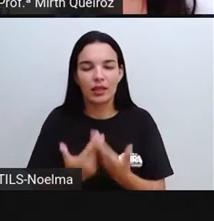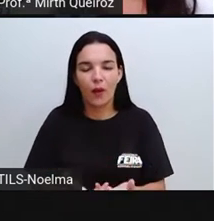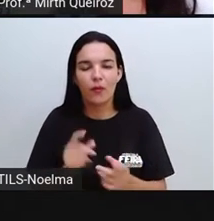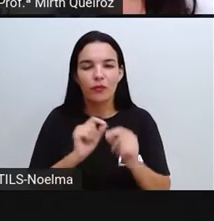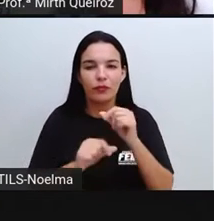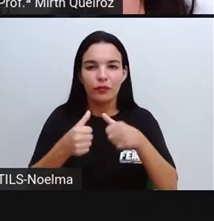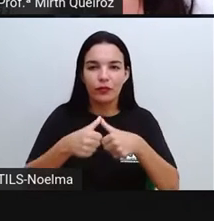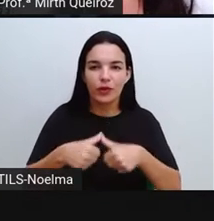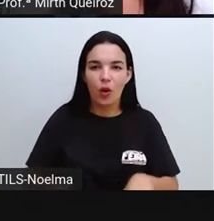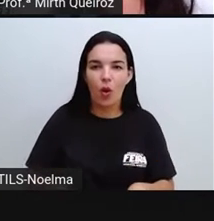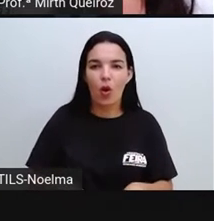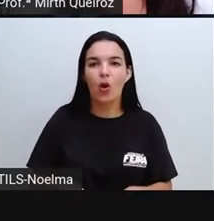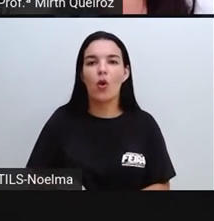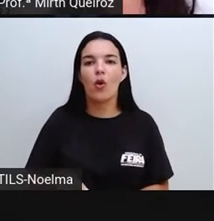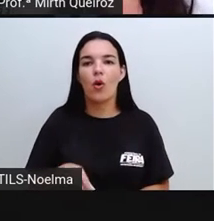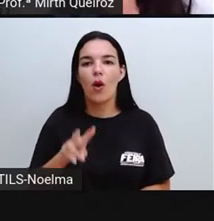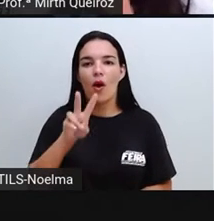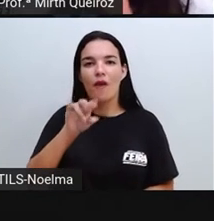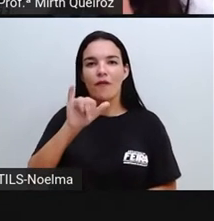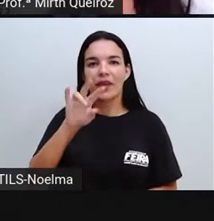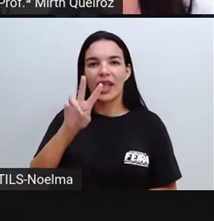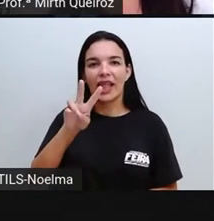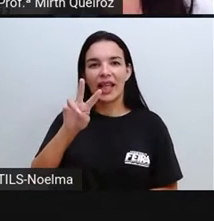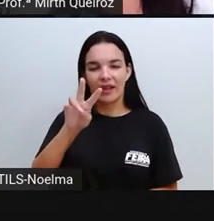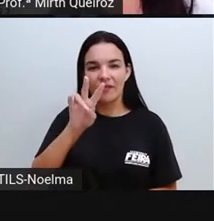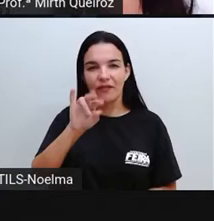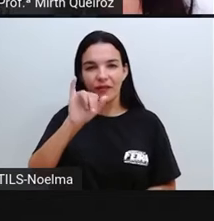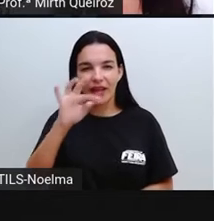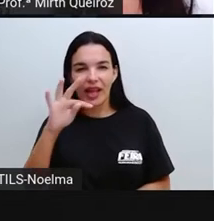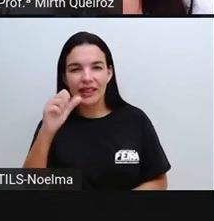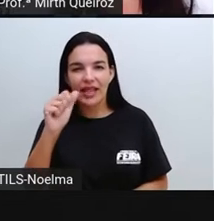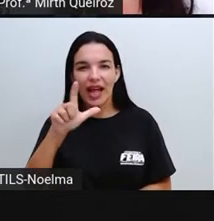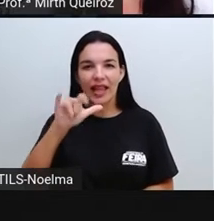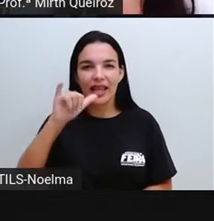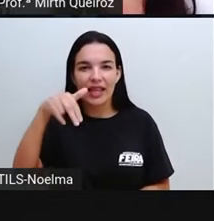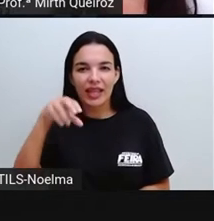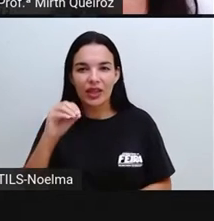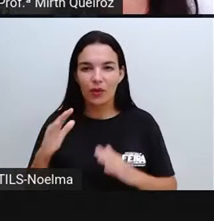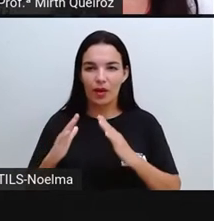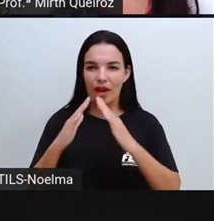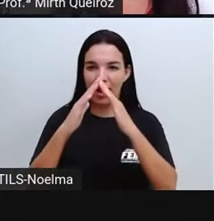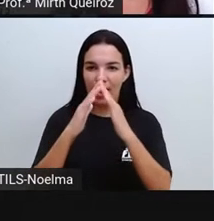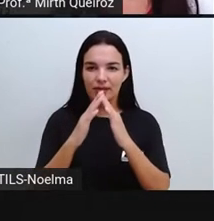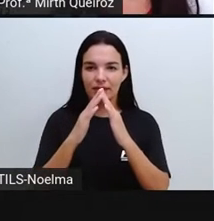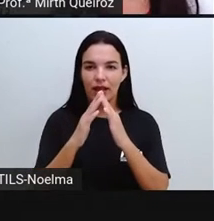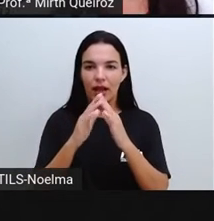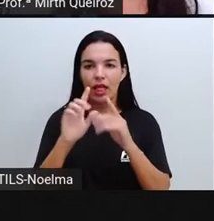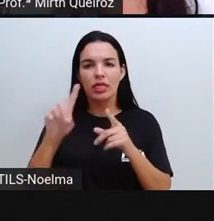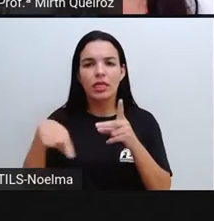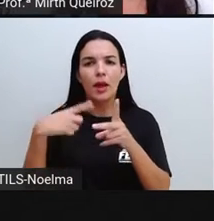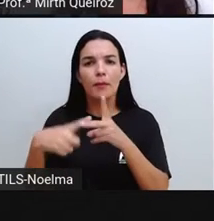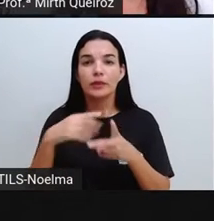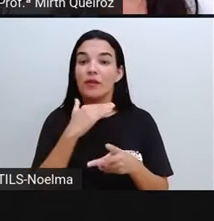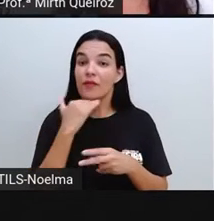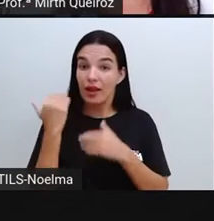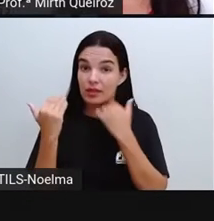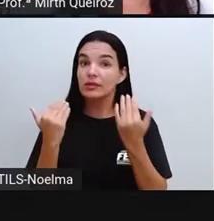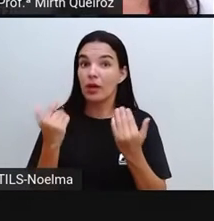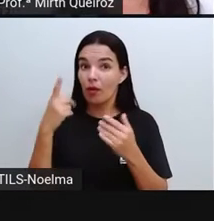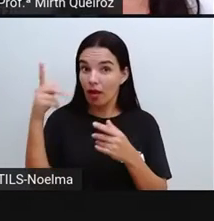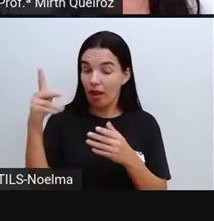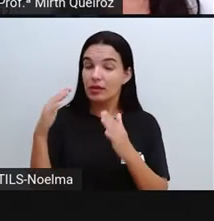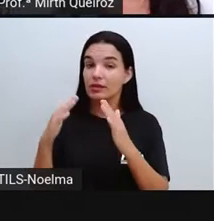que é o chamado Museu Vitalino, ou, o Museu Mestre Vitalino, né? Após a morte do Mestre Vitalino.